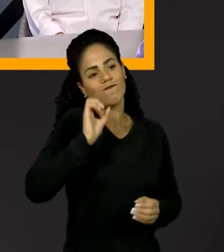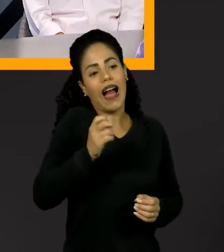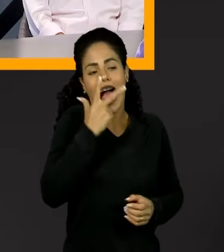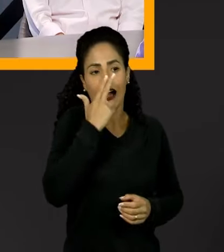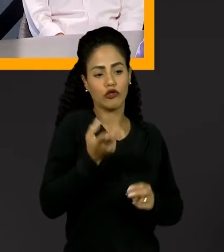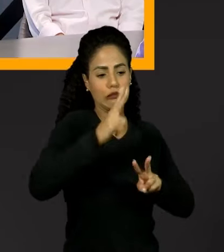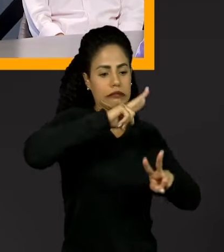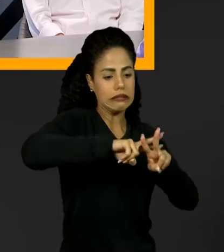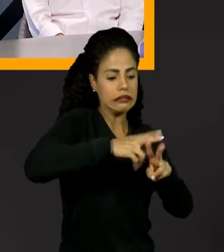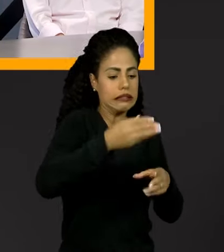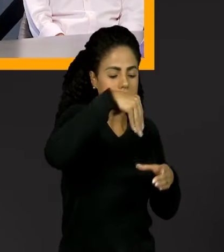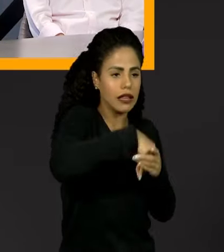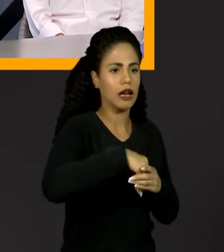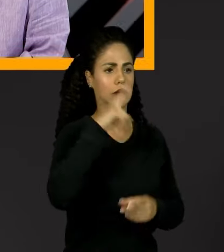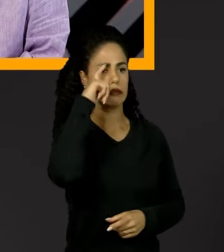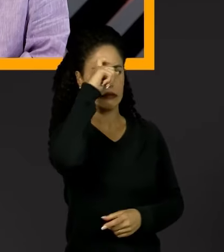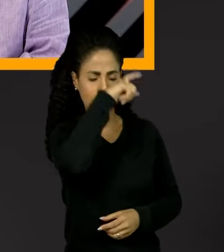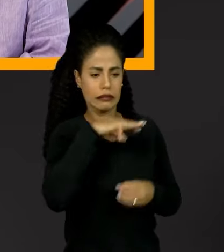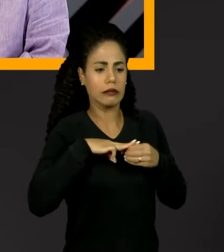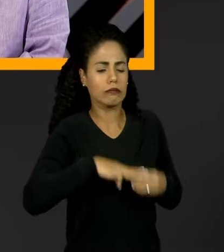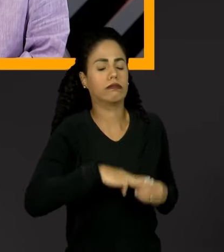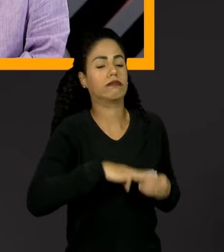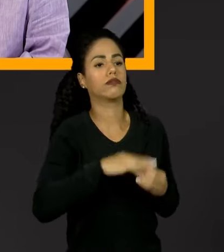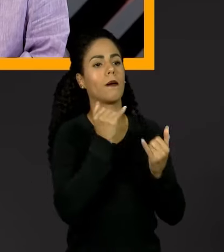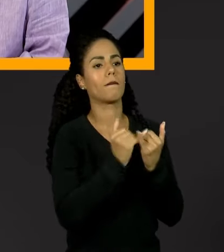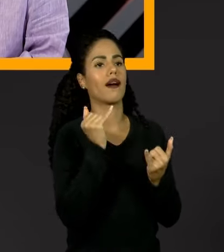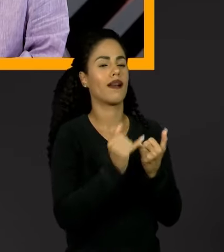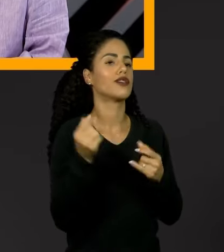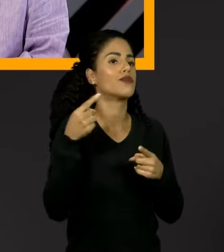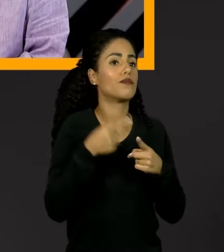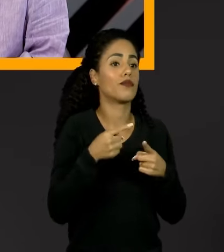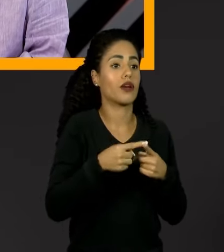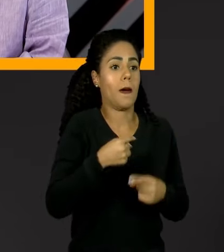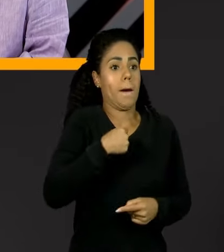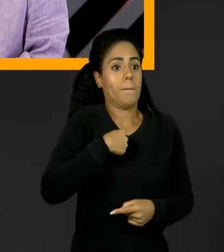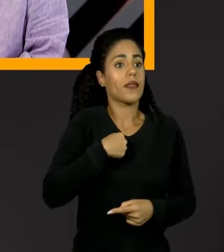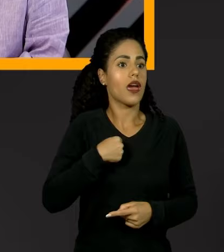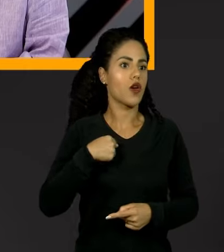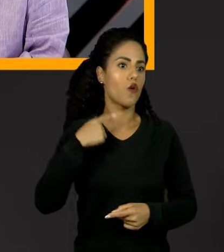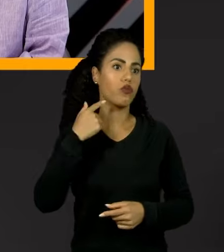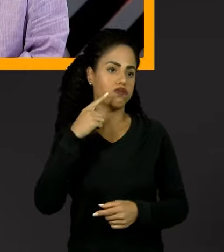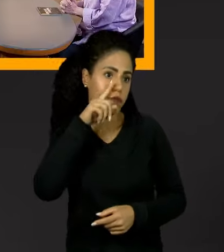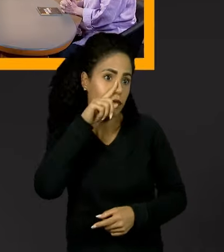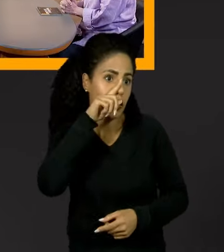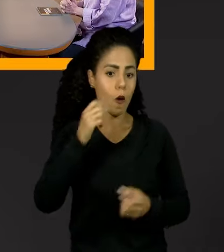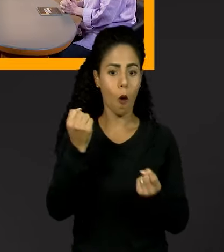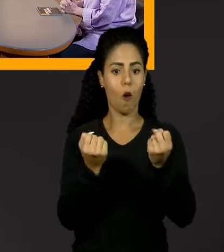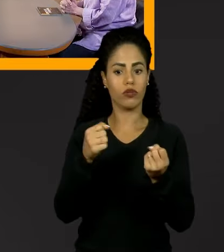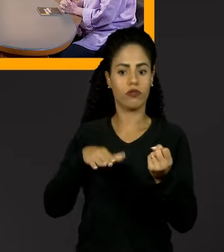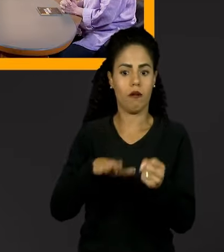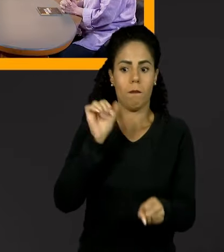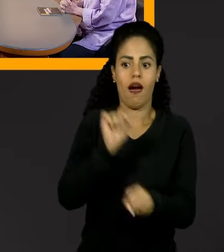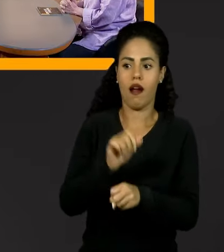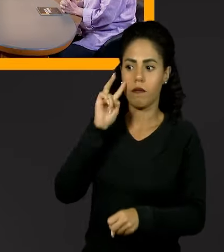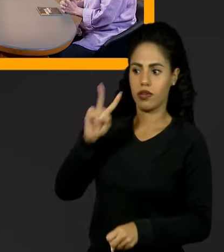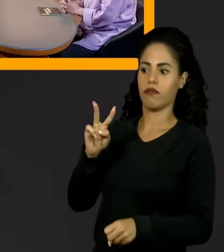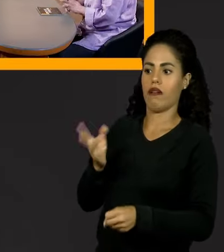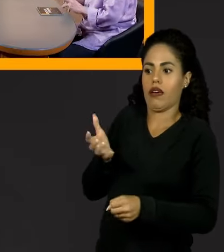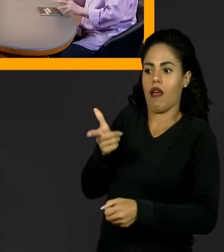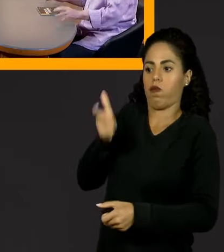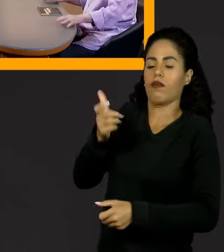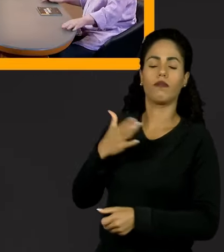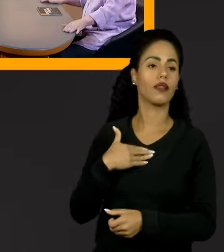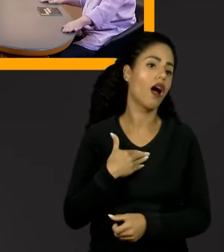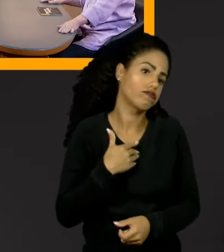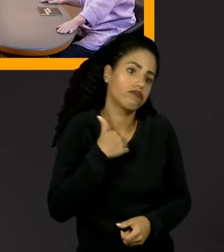acredito em formas de repressão como essa. E veja, quando eu falo isso, meu pescoço também tá premium a cada farol que eu paro. Eu também corro riscos que todas as pessoas